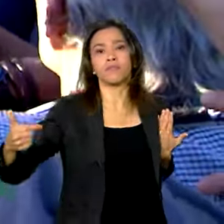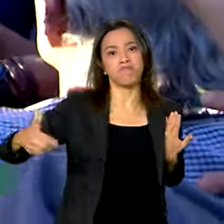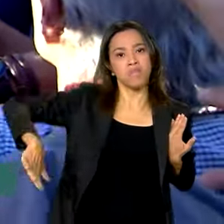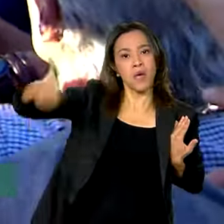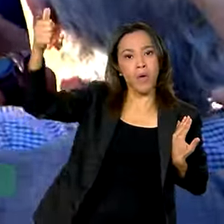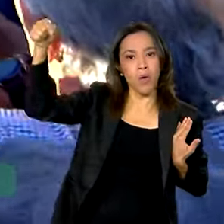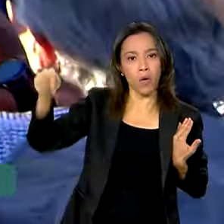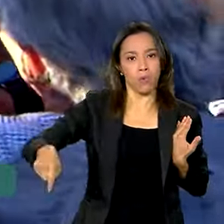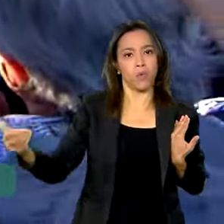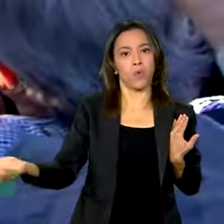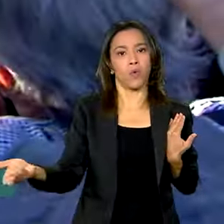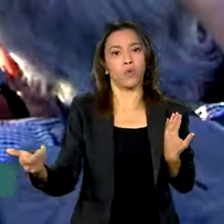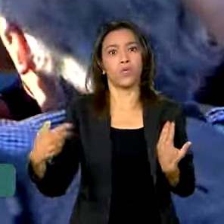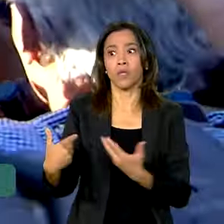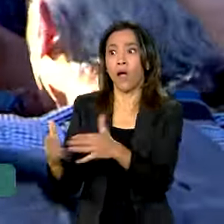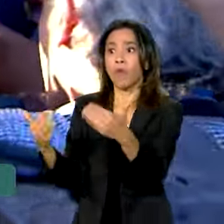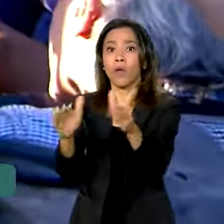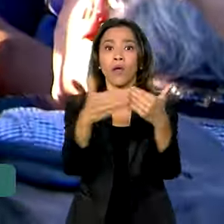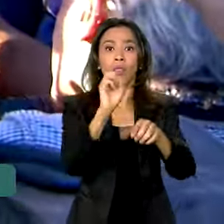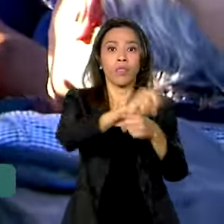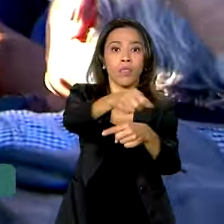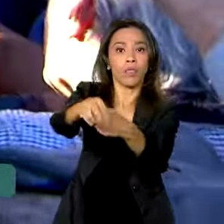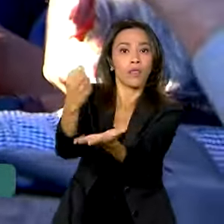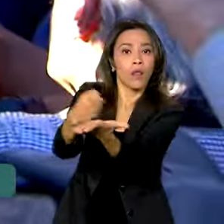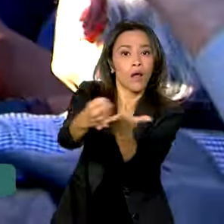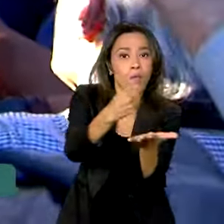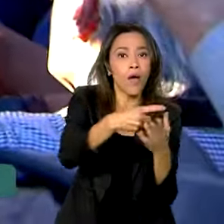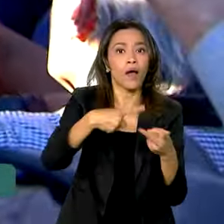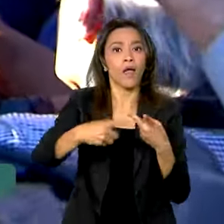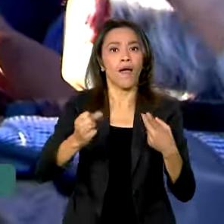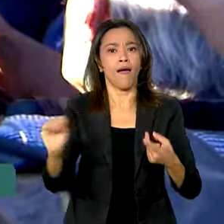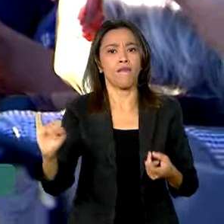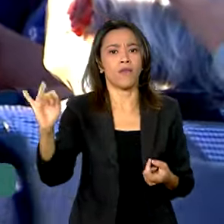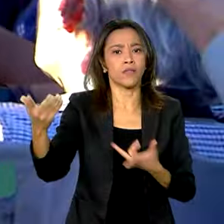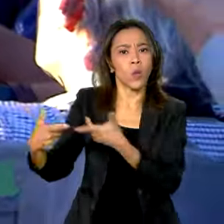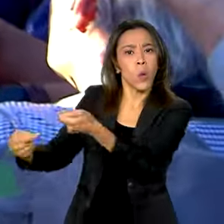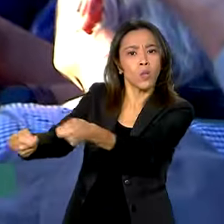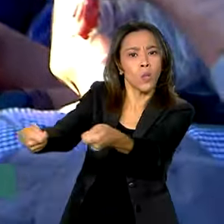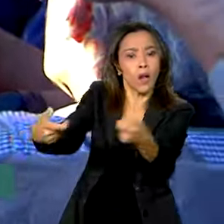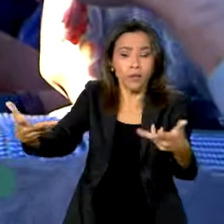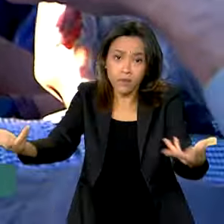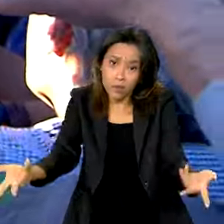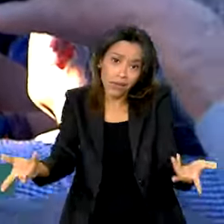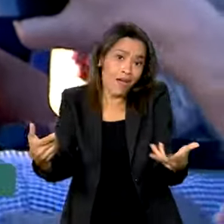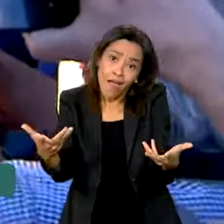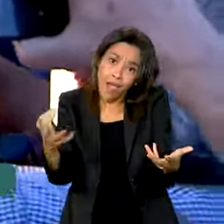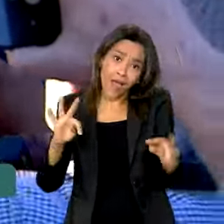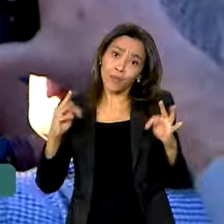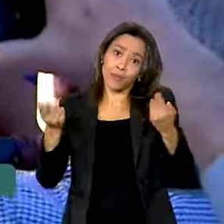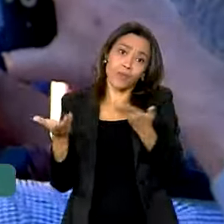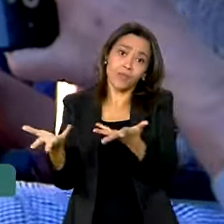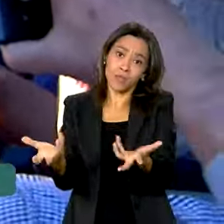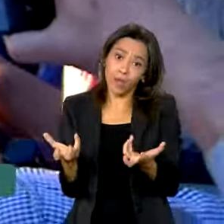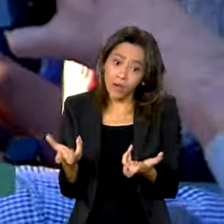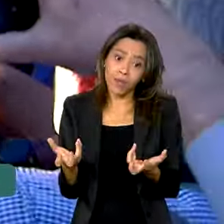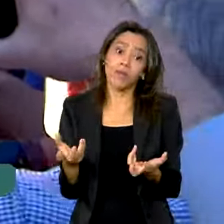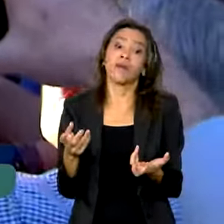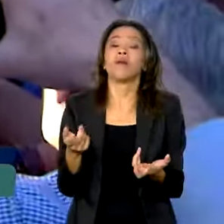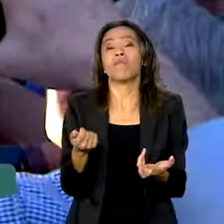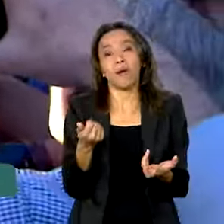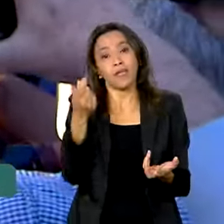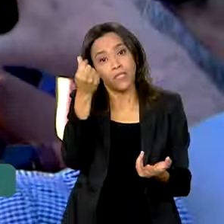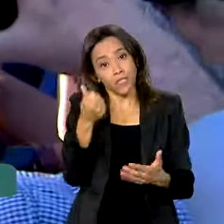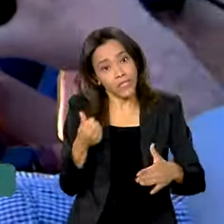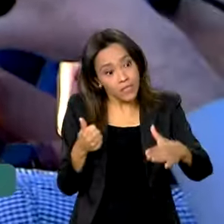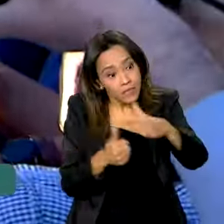o emprego está crescendo, a massa salarial, a inflação está controlada. Então é tudo que nós queremos. As empresas estão fazendo investimento,